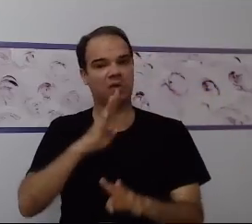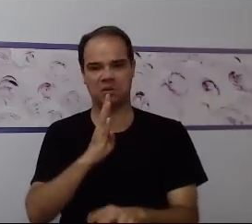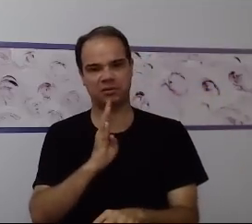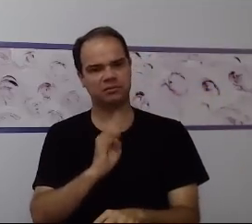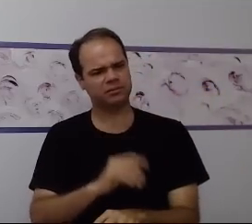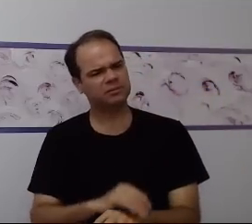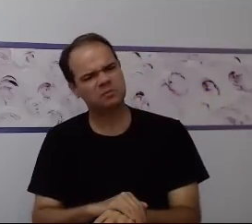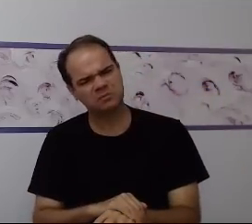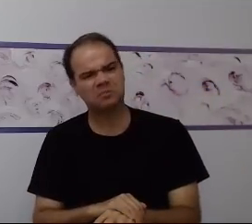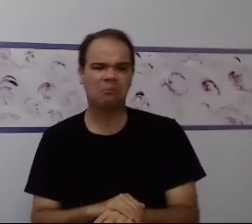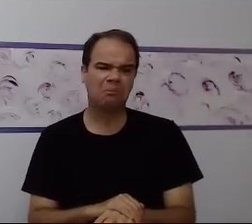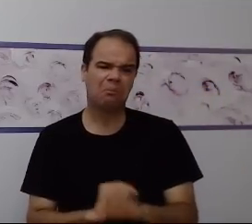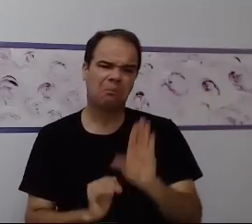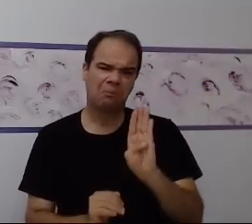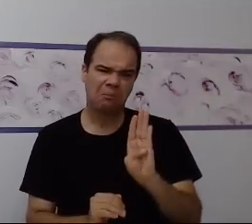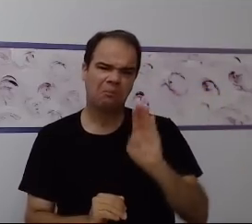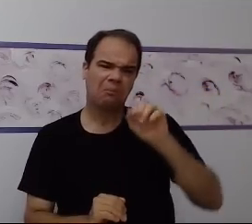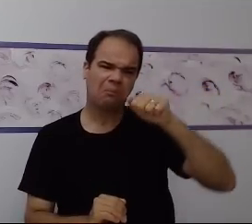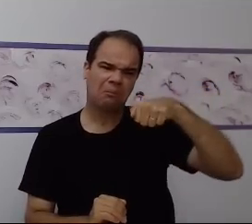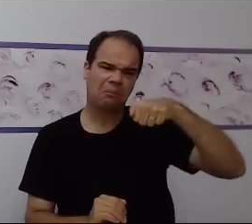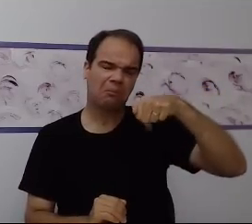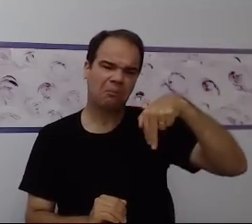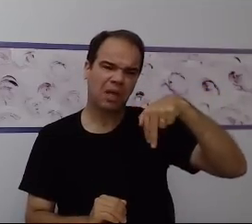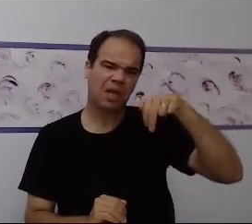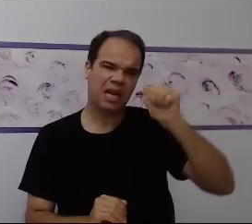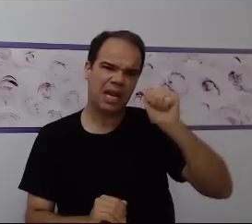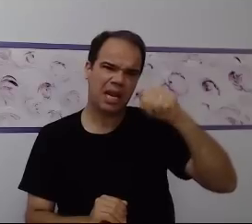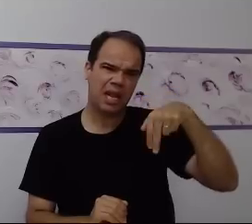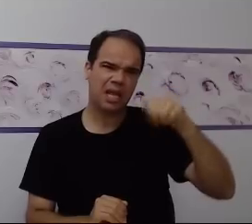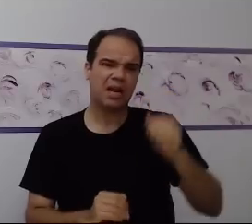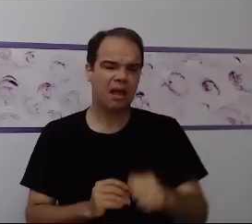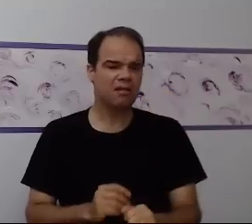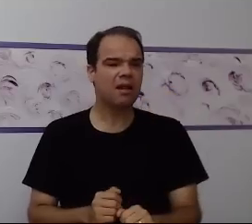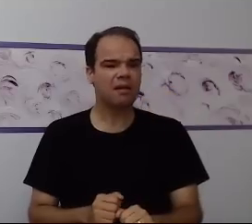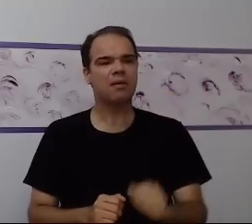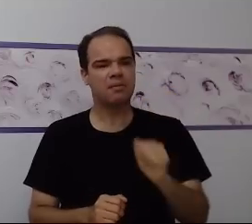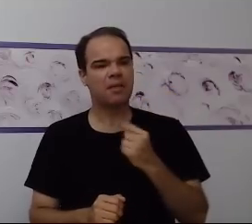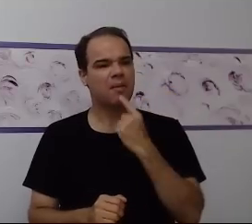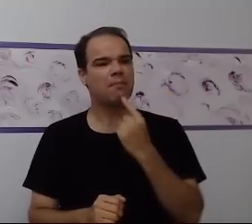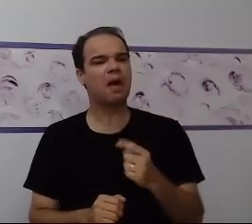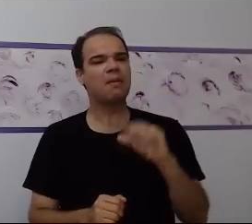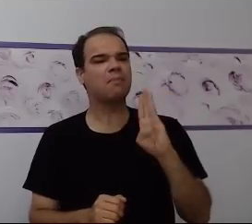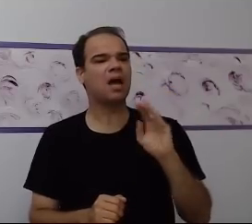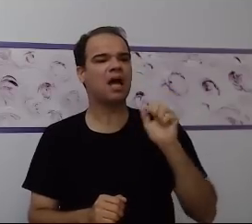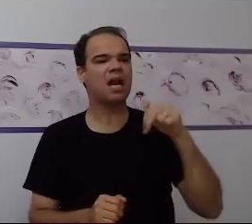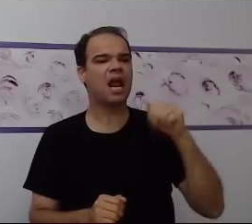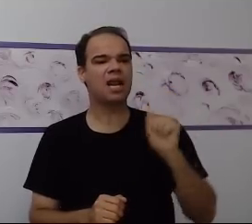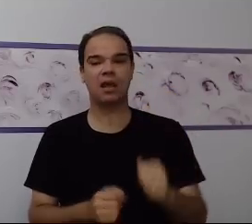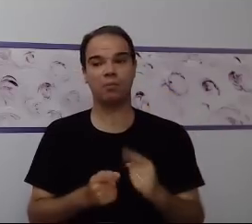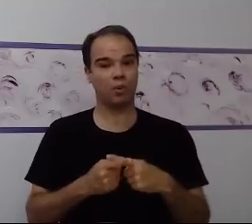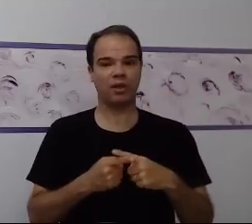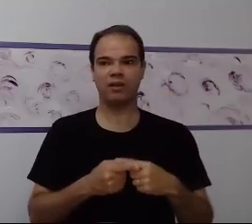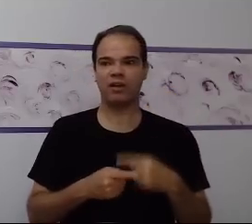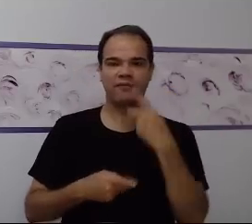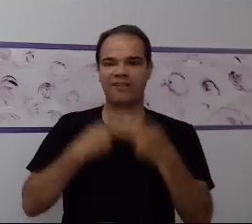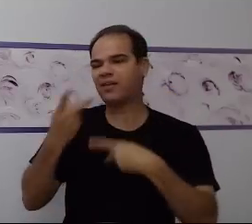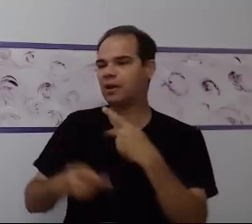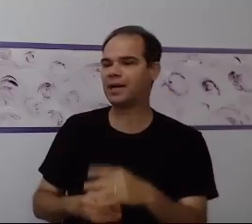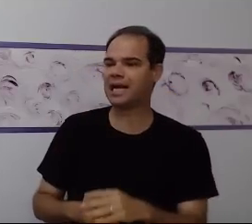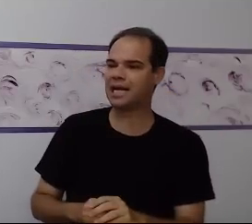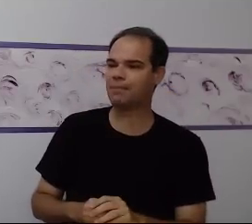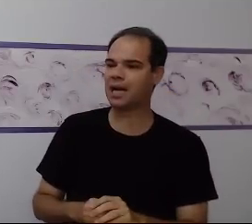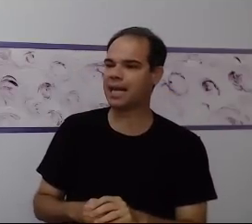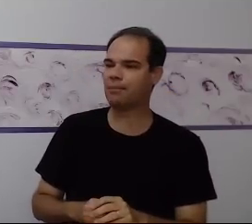quando tem a linguagem verbal desenvolvida, ela pode até falar que é uma banana, porque a gente falou tanto que era uma banana